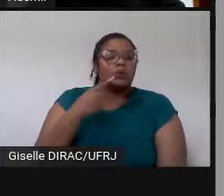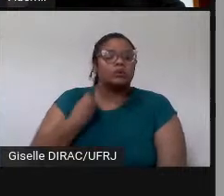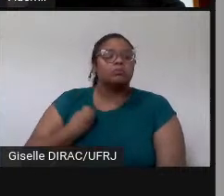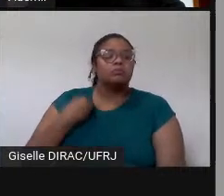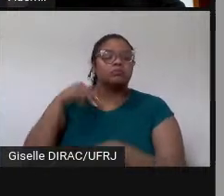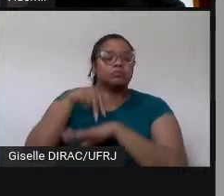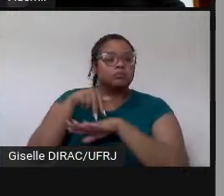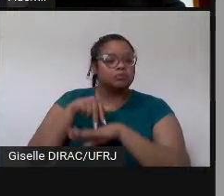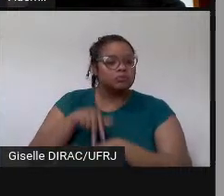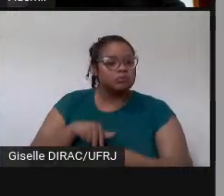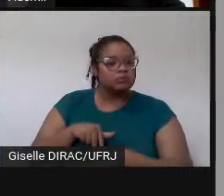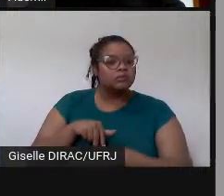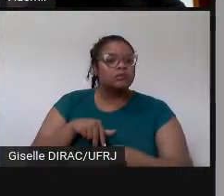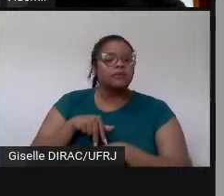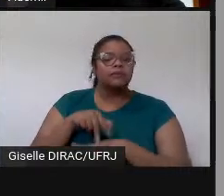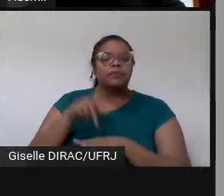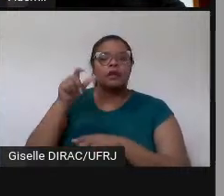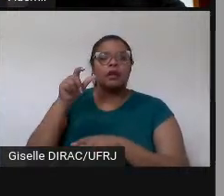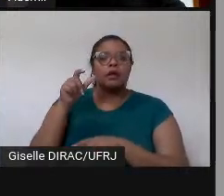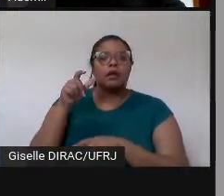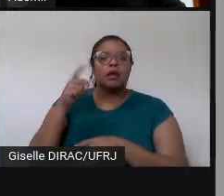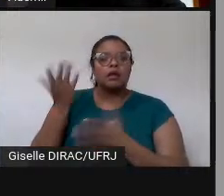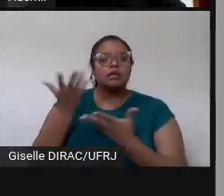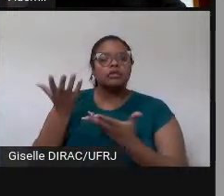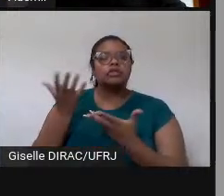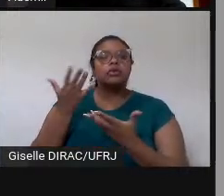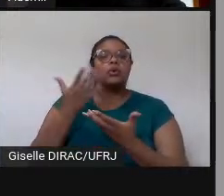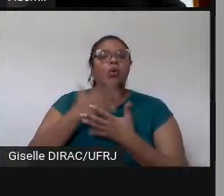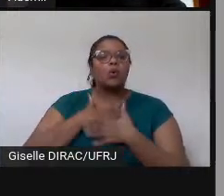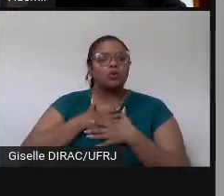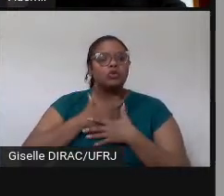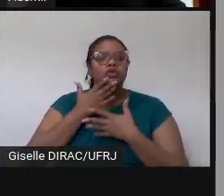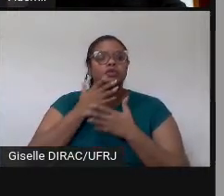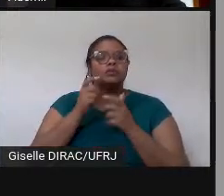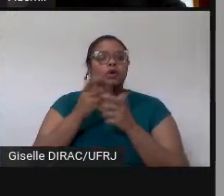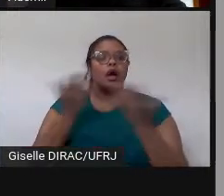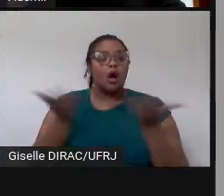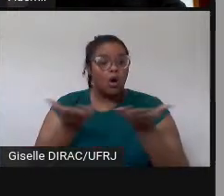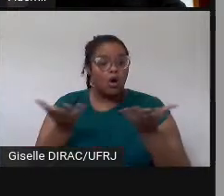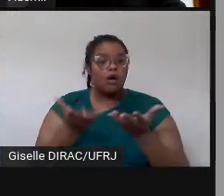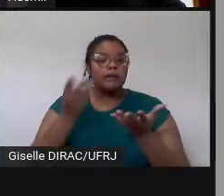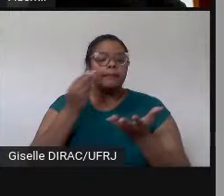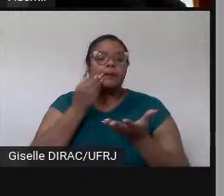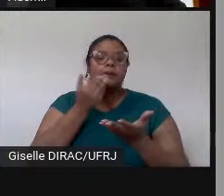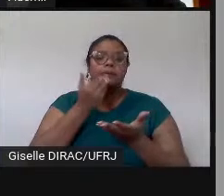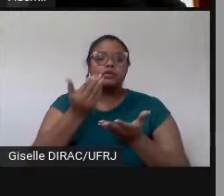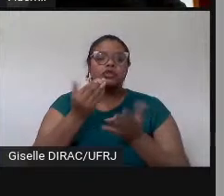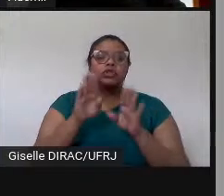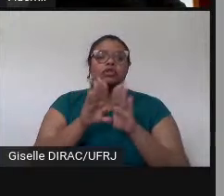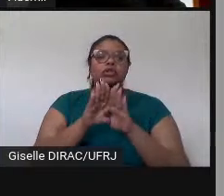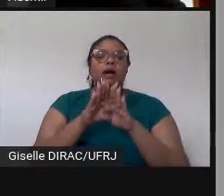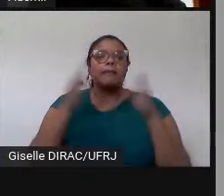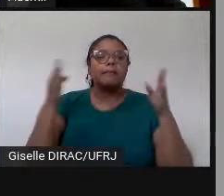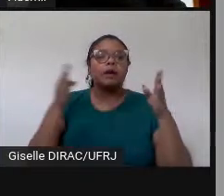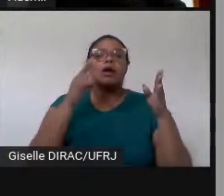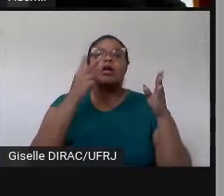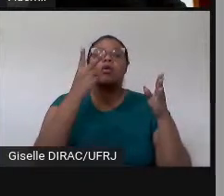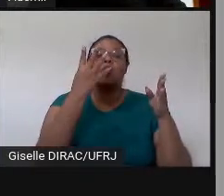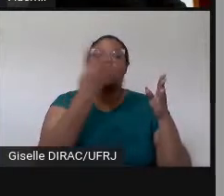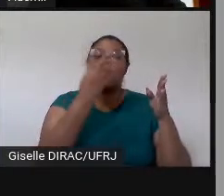e aí a gente até gostaria de aproveitar o momento para dizer que nós estamos aí abrindo quatro vagas,